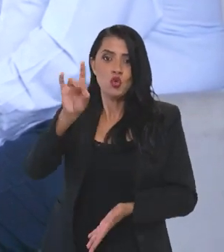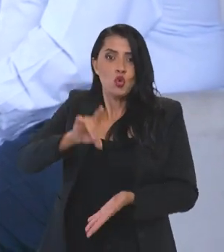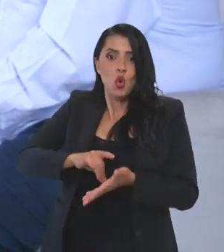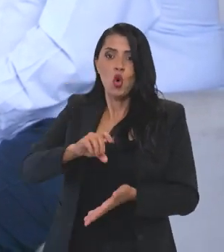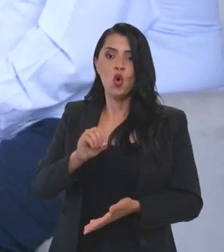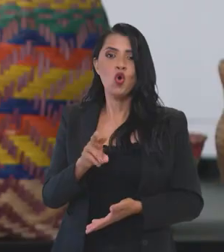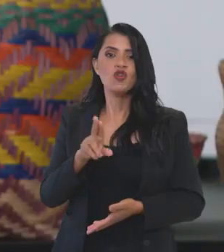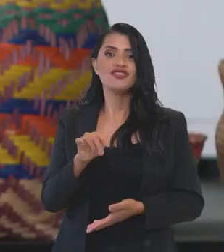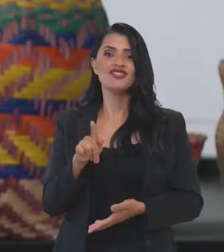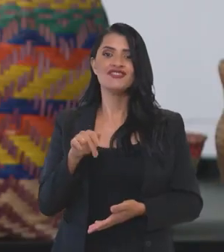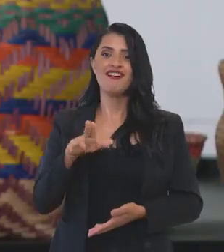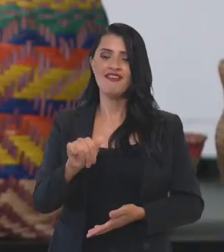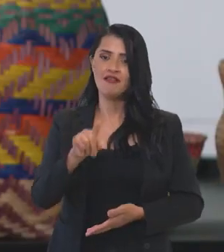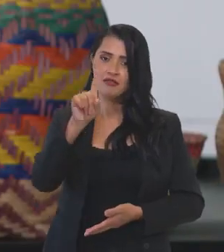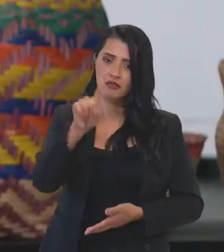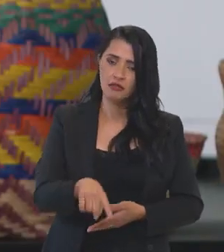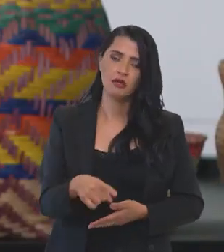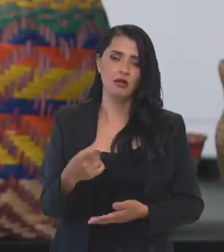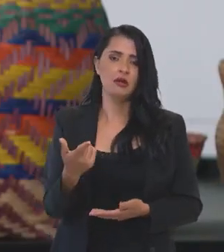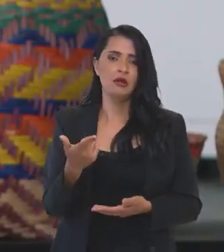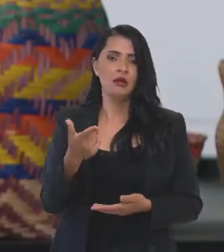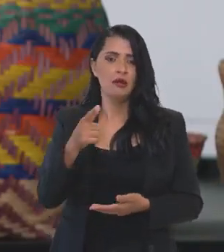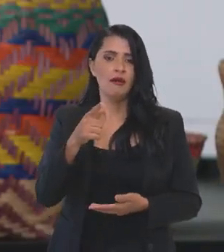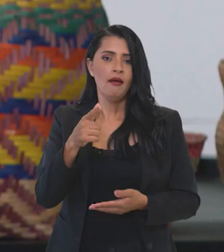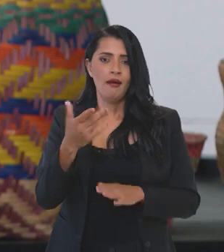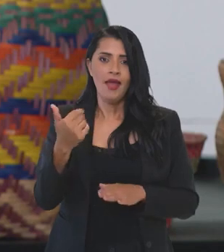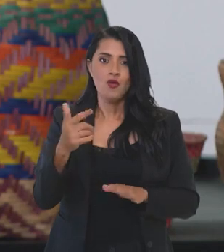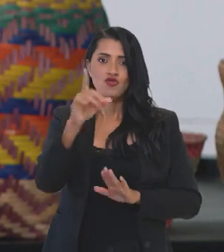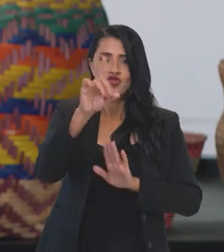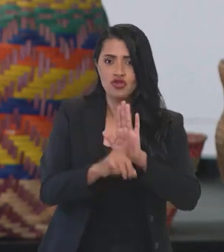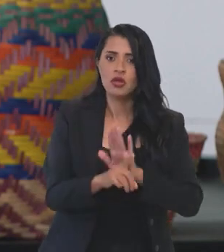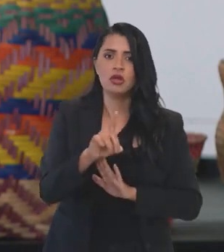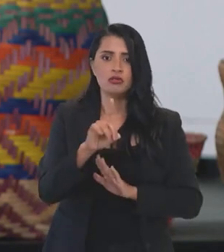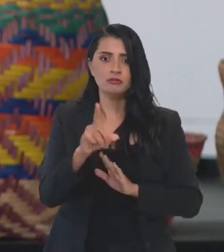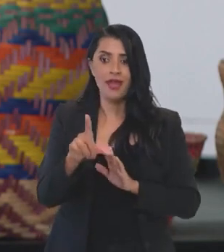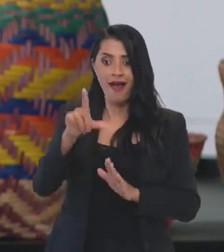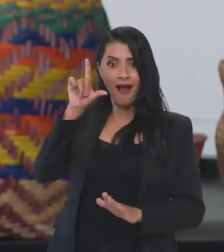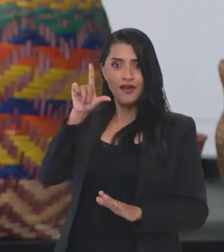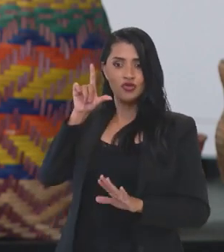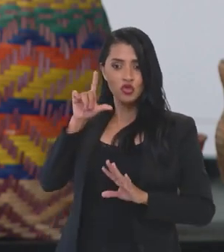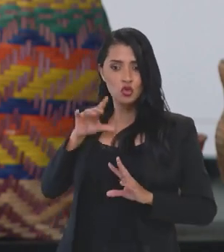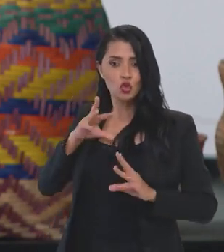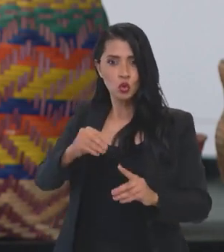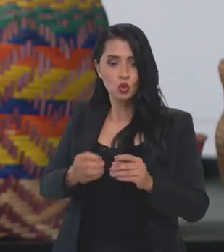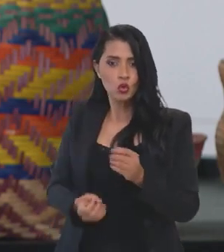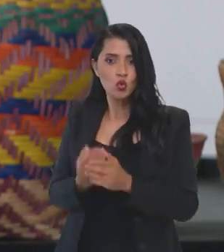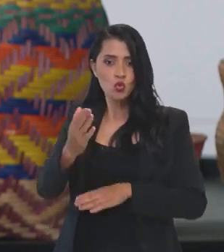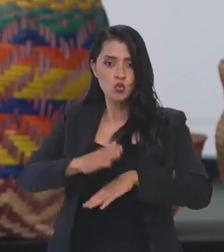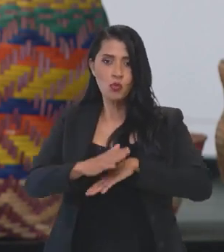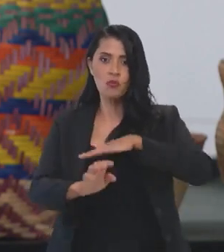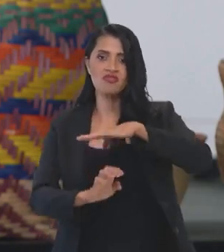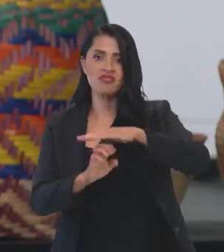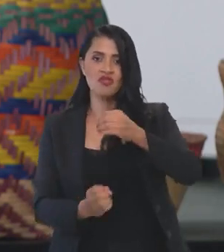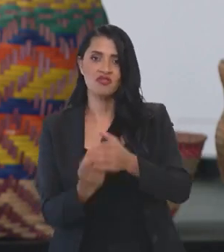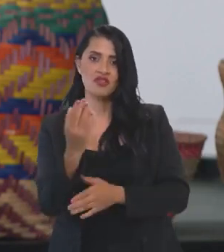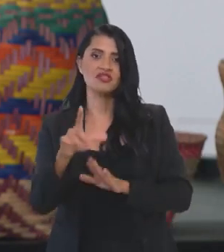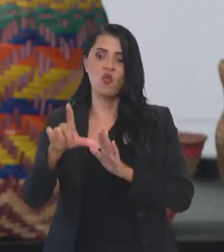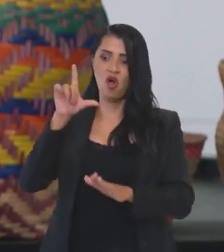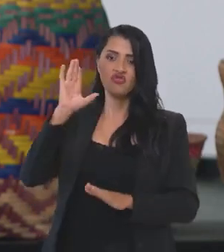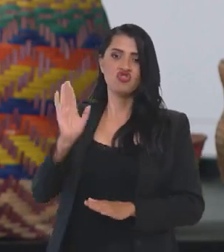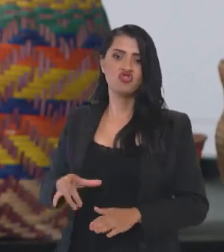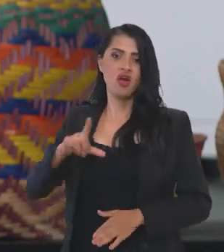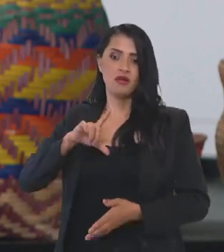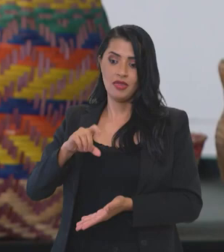originário. O direito originário é aquele que prevalece antes mesmo da formação do próprio Estado